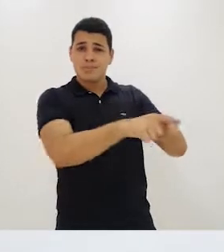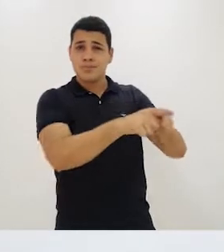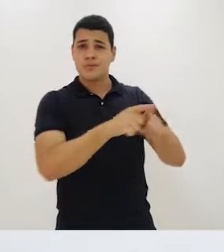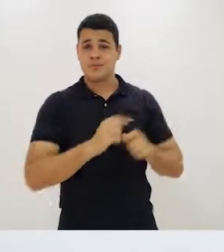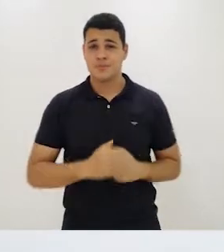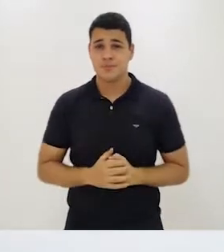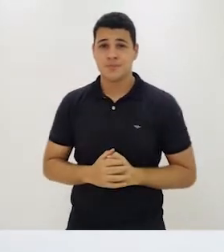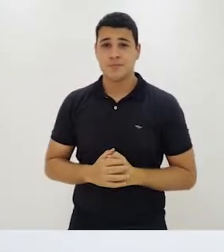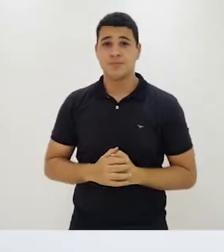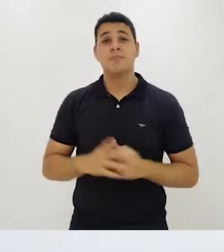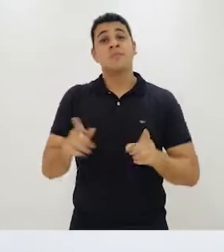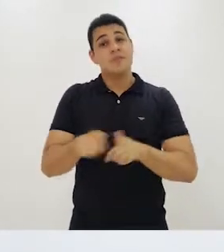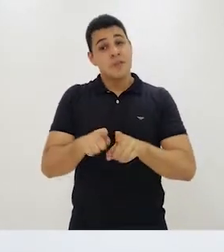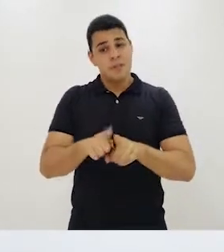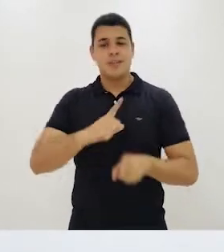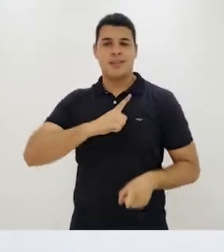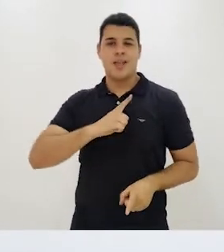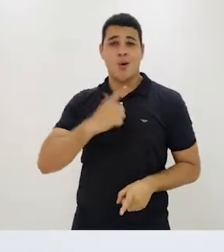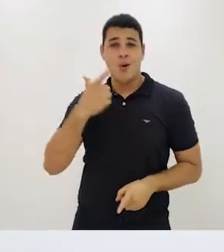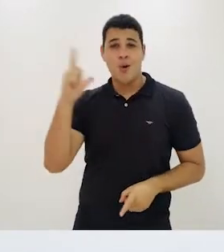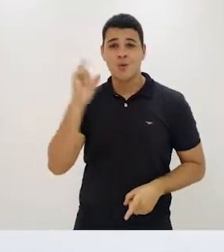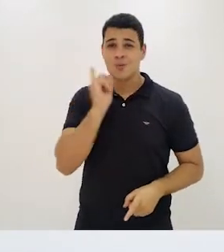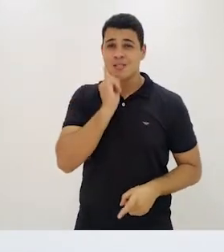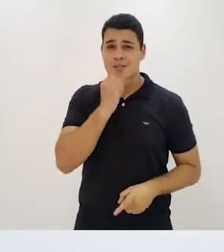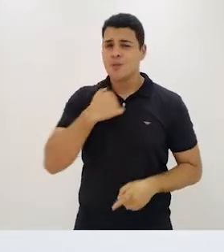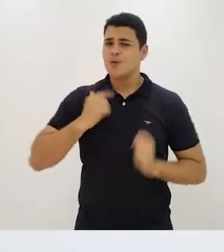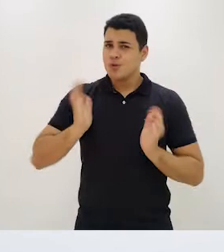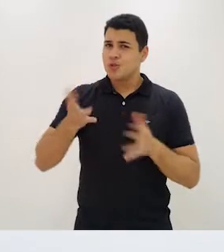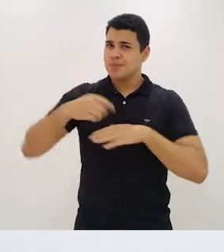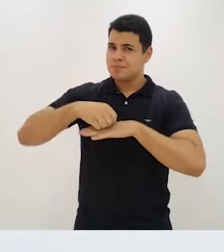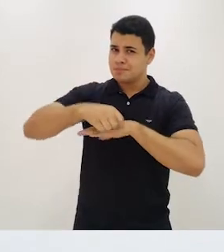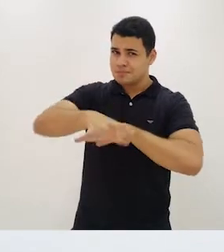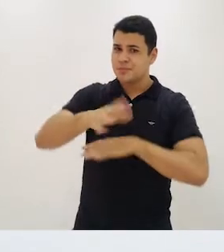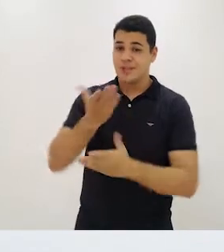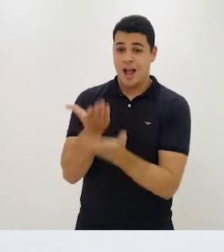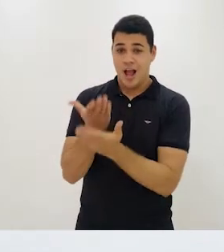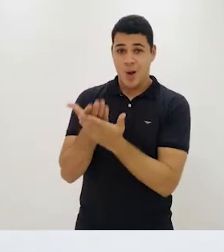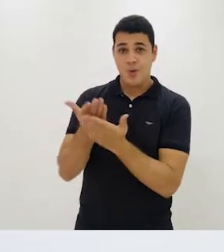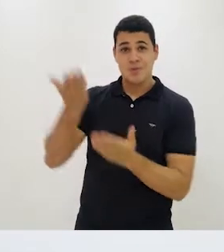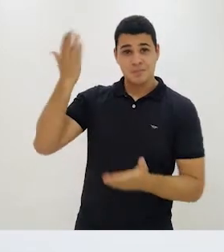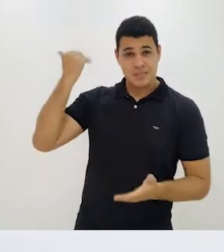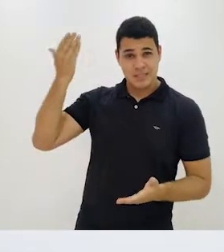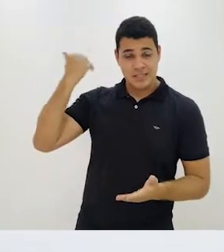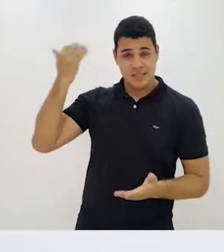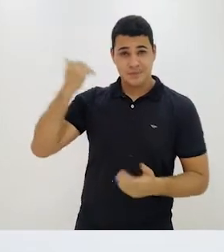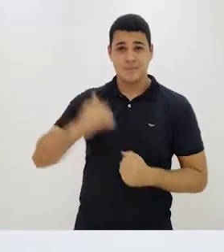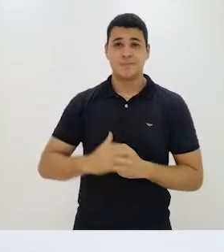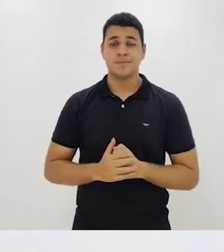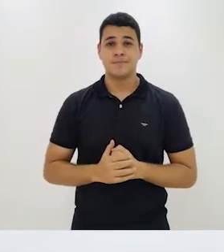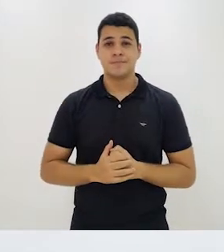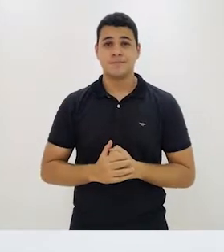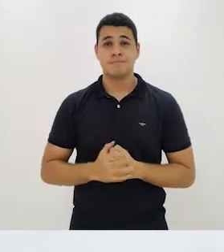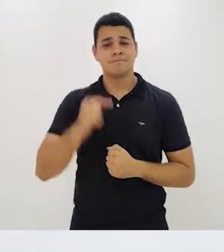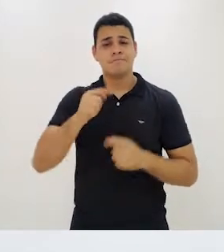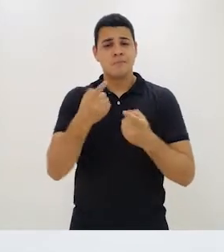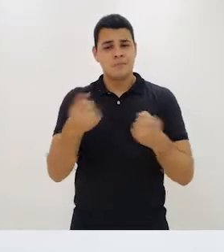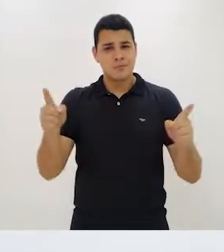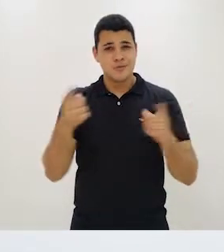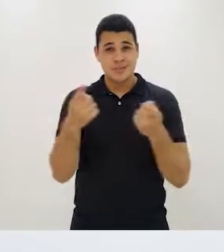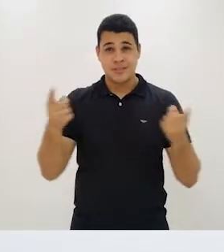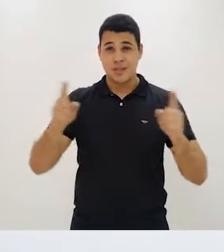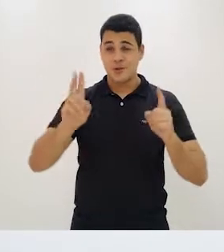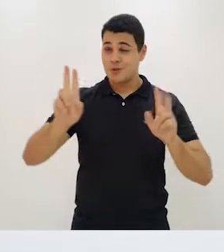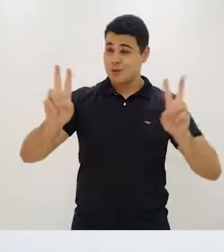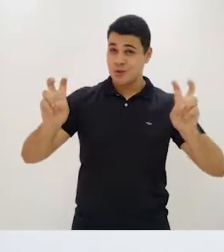E nós temos aqui também o exemplo que eu dei no outro vídeo, que foi o Nesta